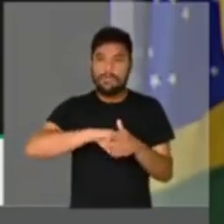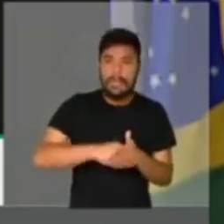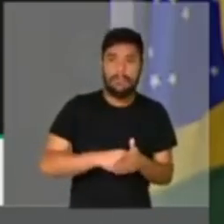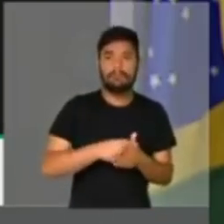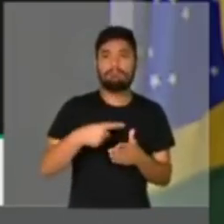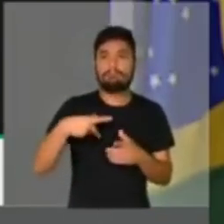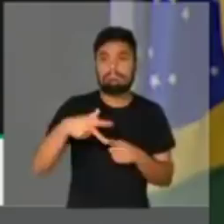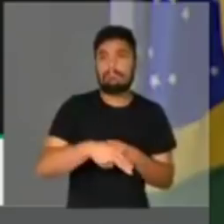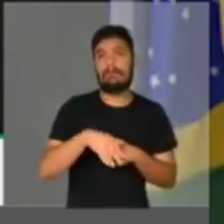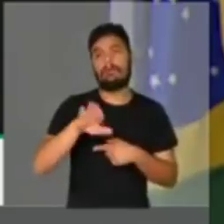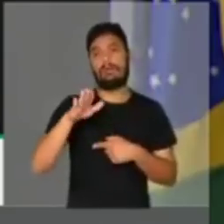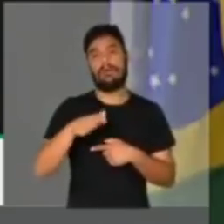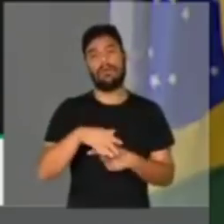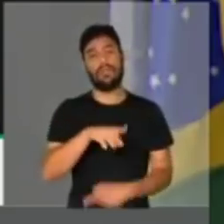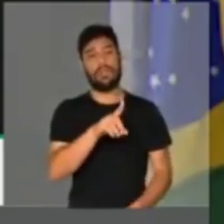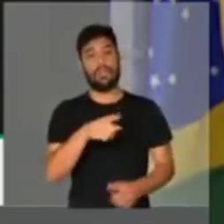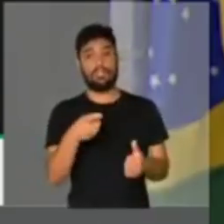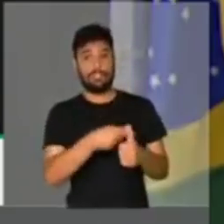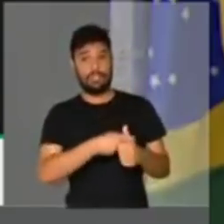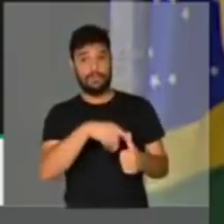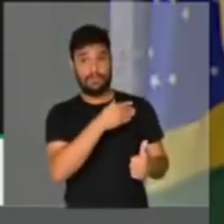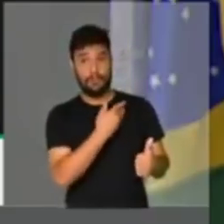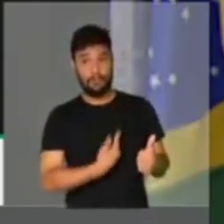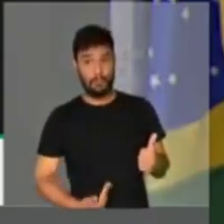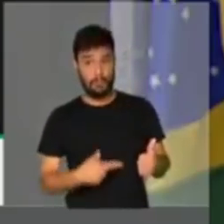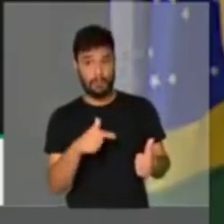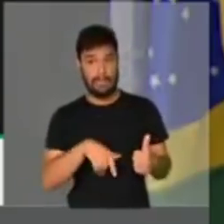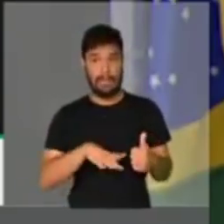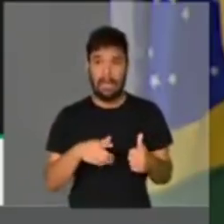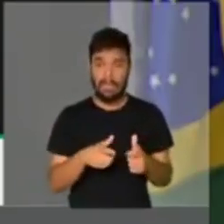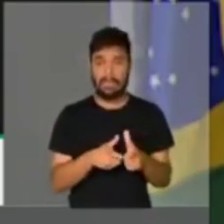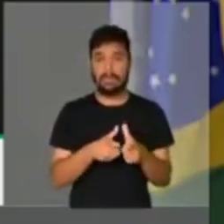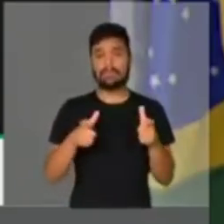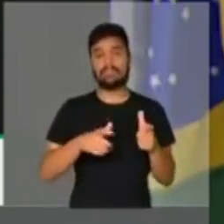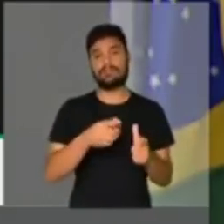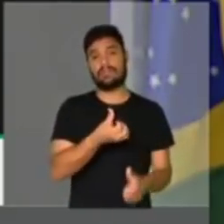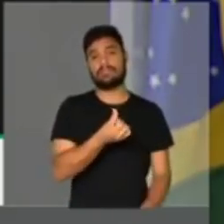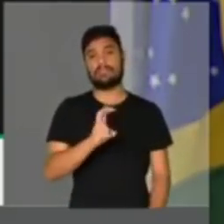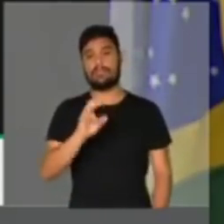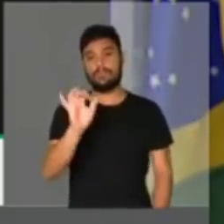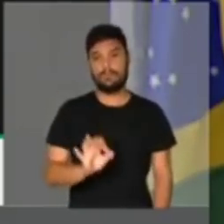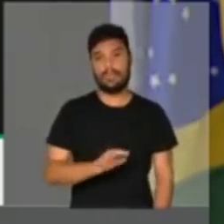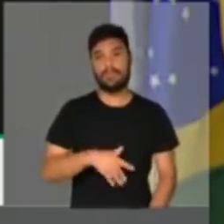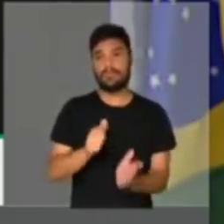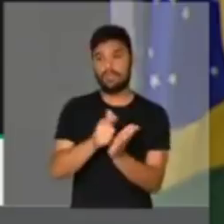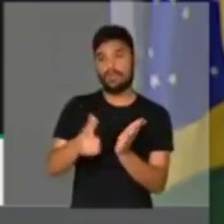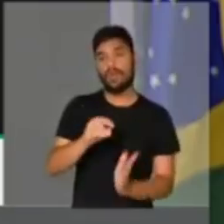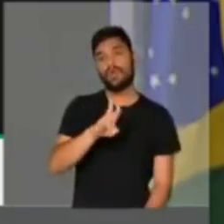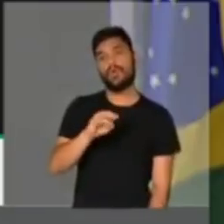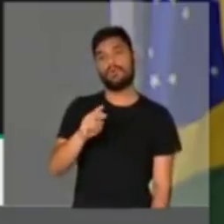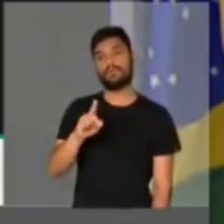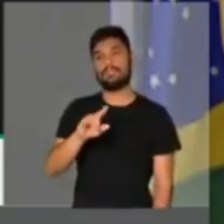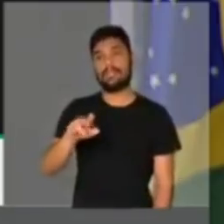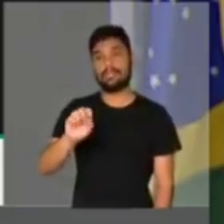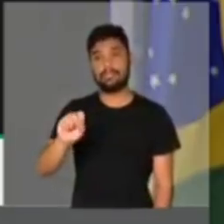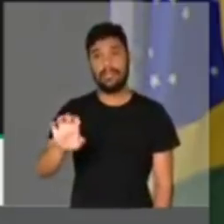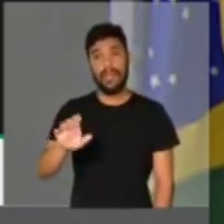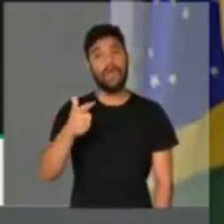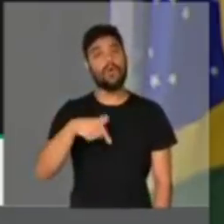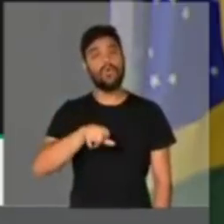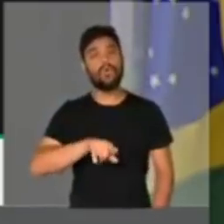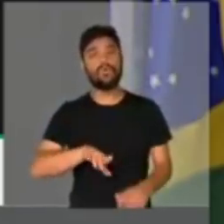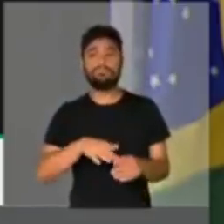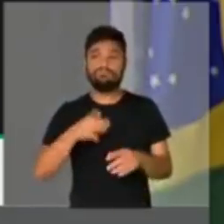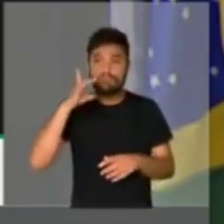Lula. Estadão, dívida pública cresceu 105% com Lula. Correio Brasiliense, disparado da dívida do governo durante